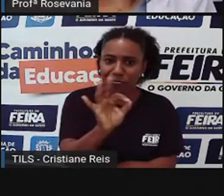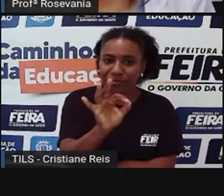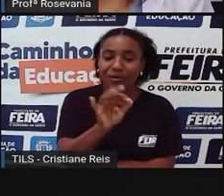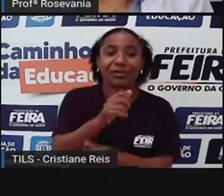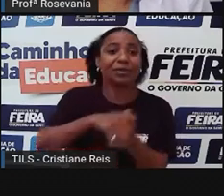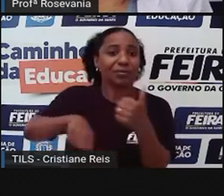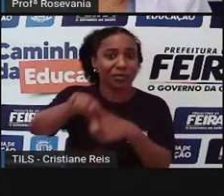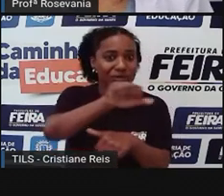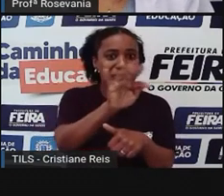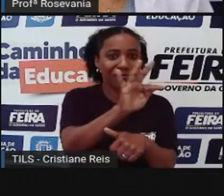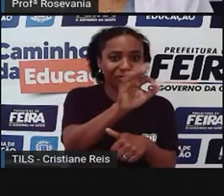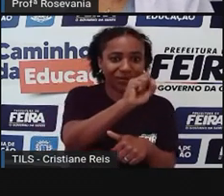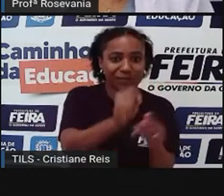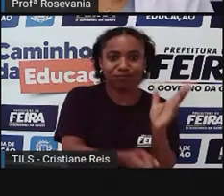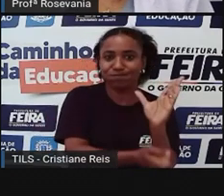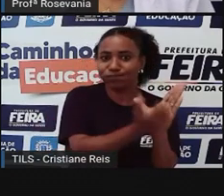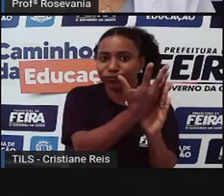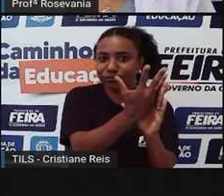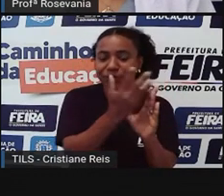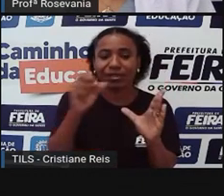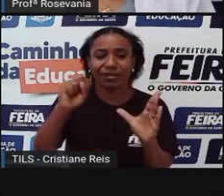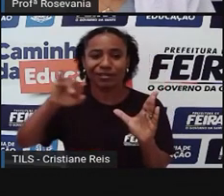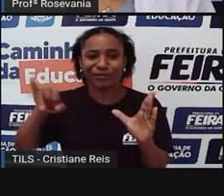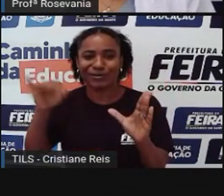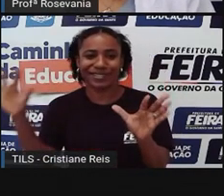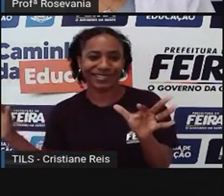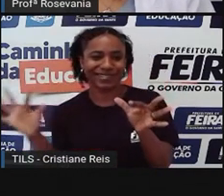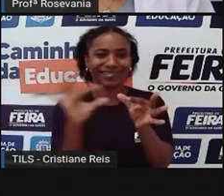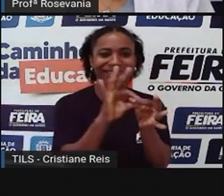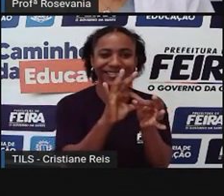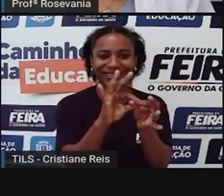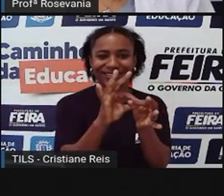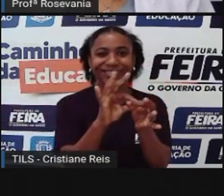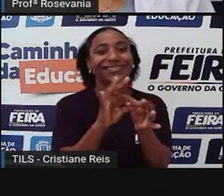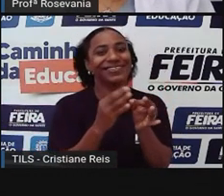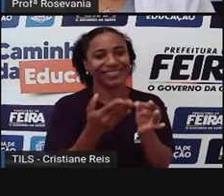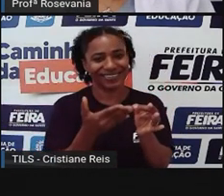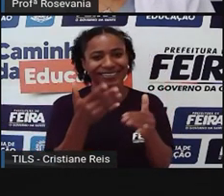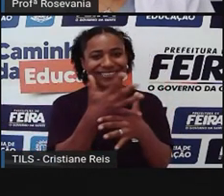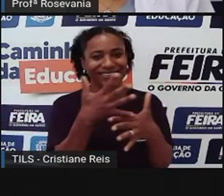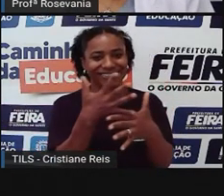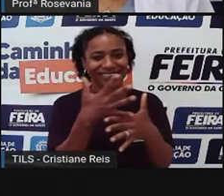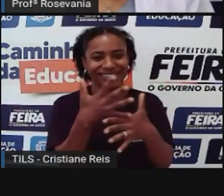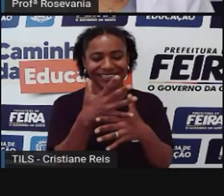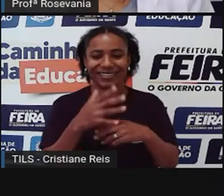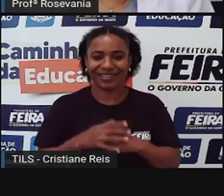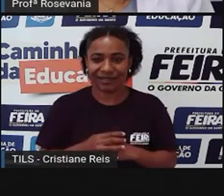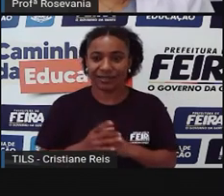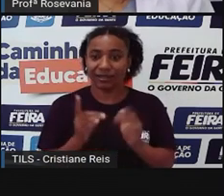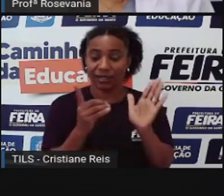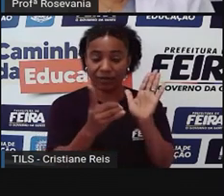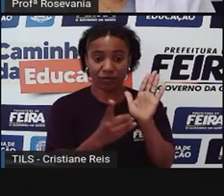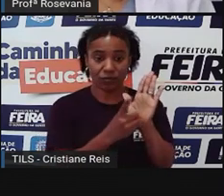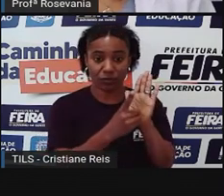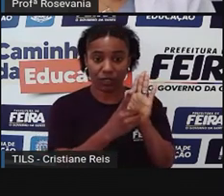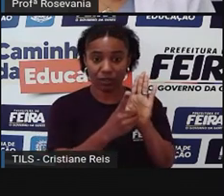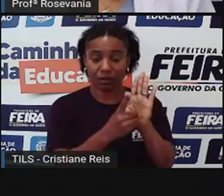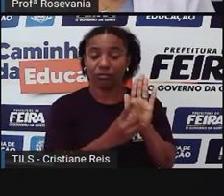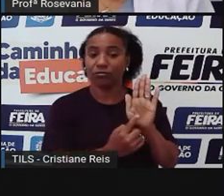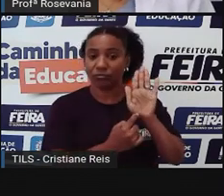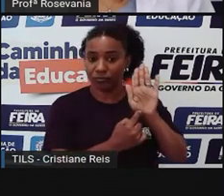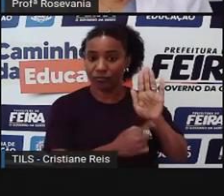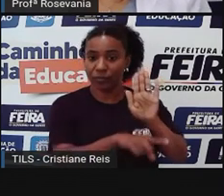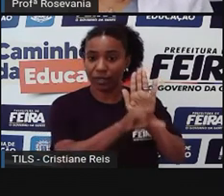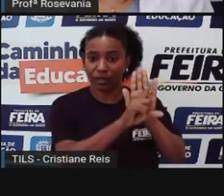passaram a ser da gente, de Feira de Santana. Por decreto de 30 de 11 de 1938. E